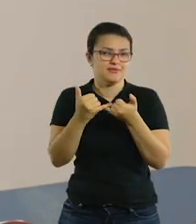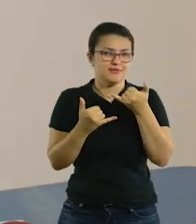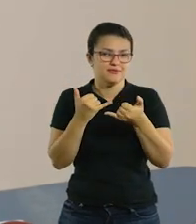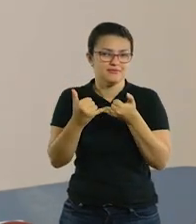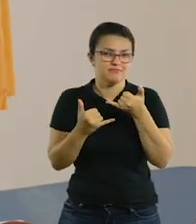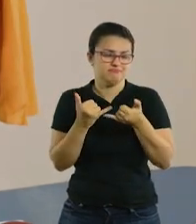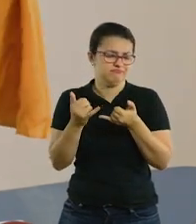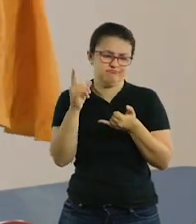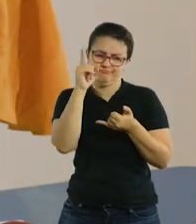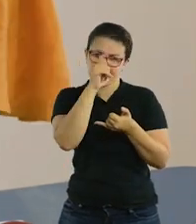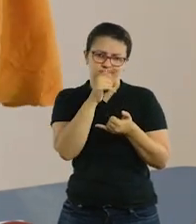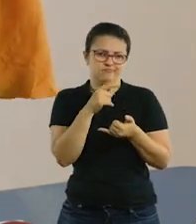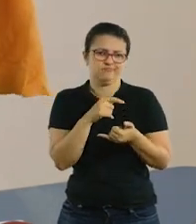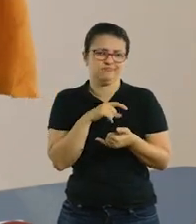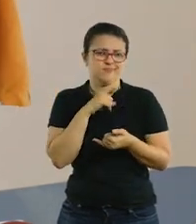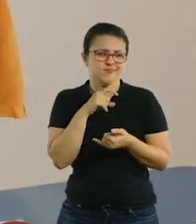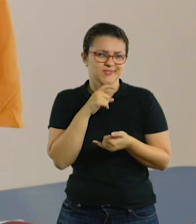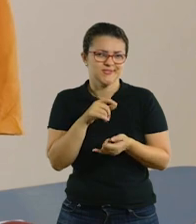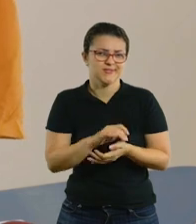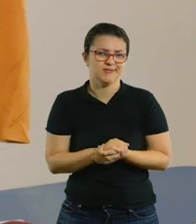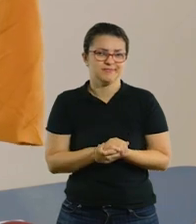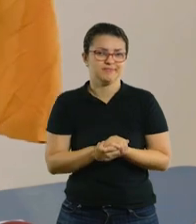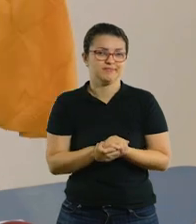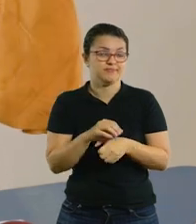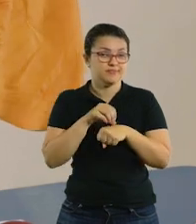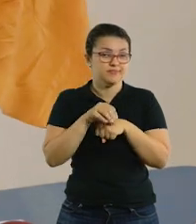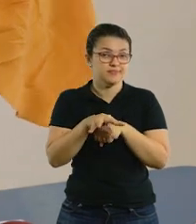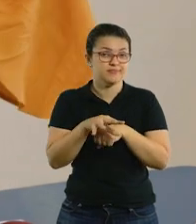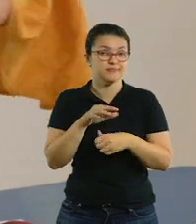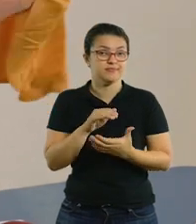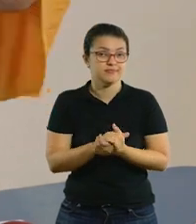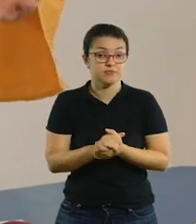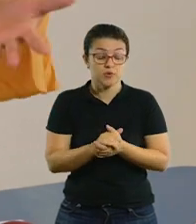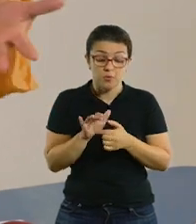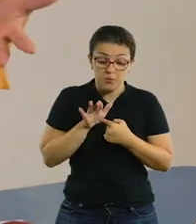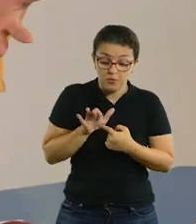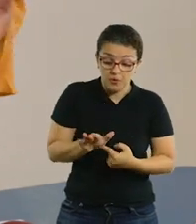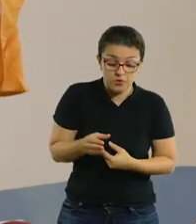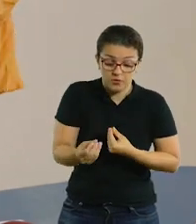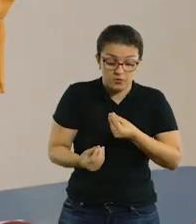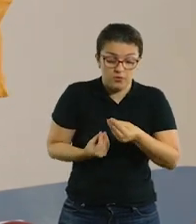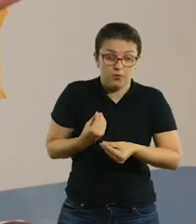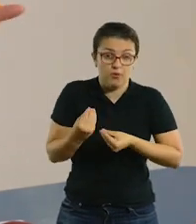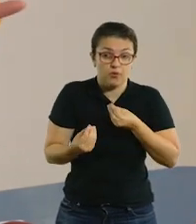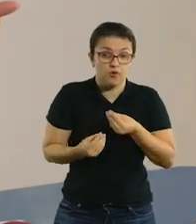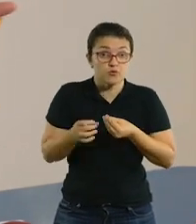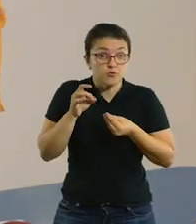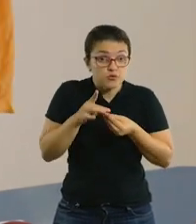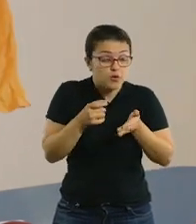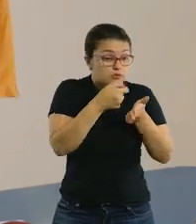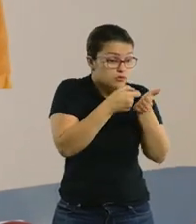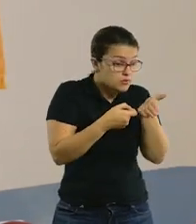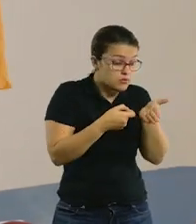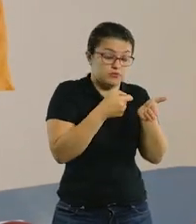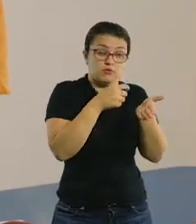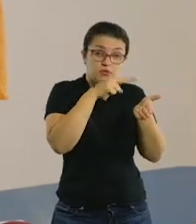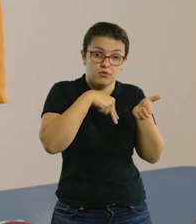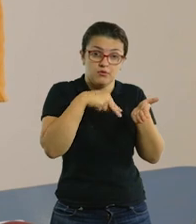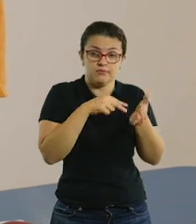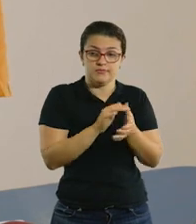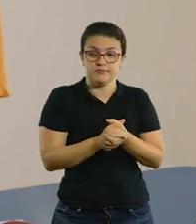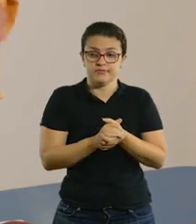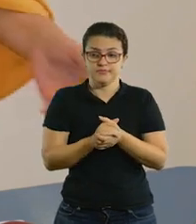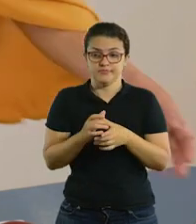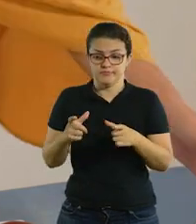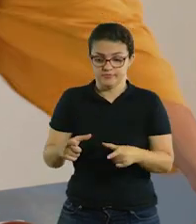brincadeira bem legal. Acho que não vai ter nenhuma dificuldade para a criança faça. A nossa sugestão aqui é que você mostre para ela, não só